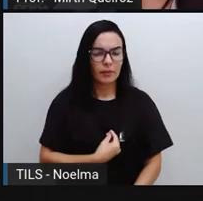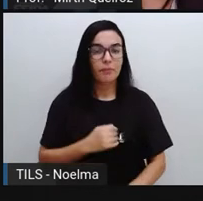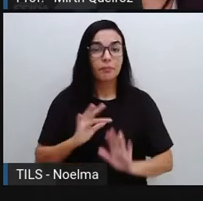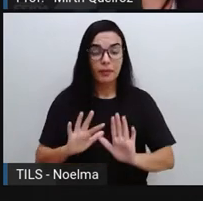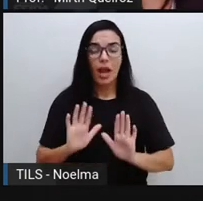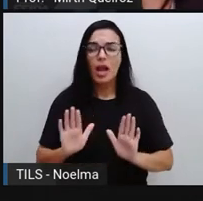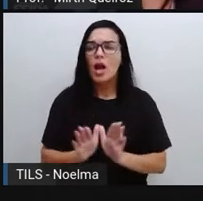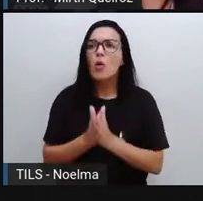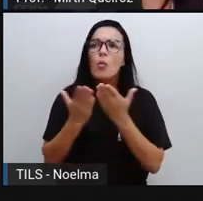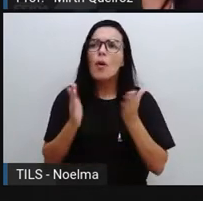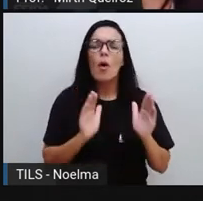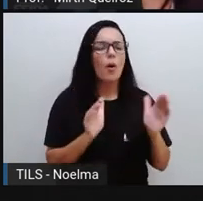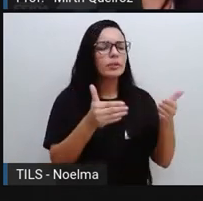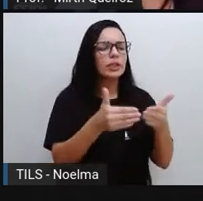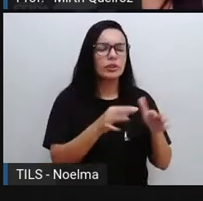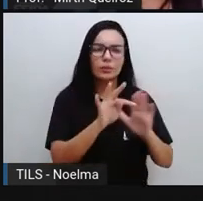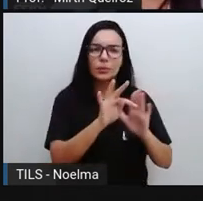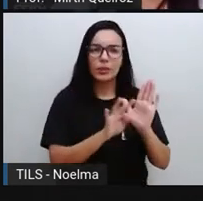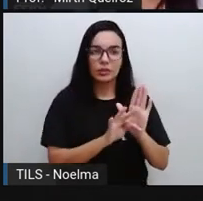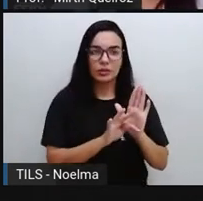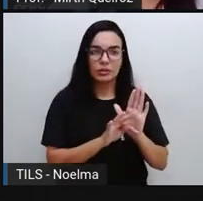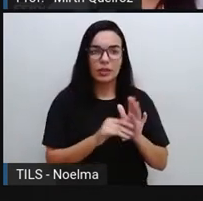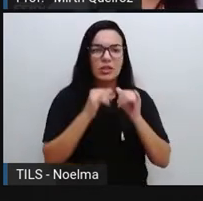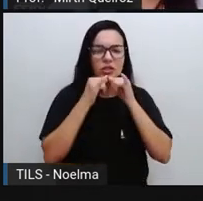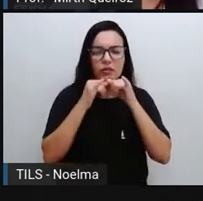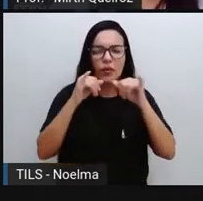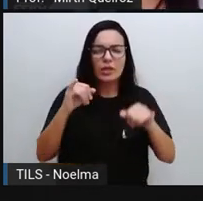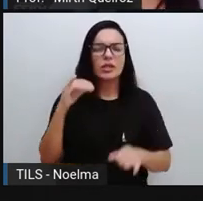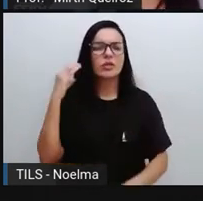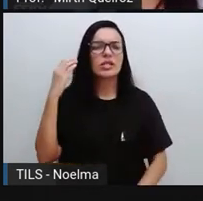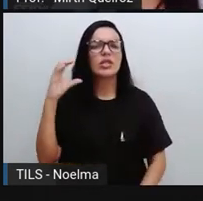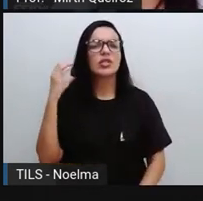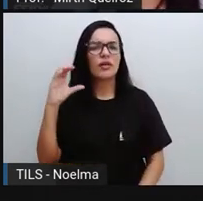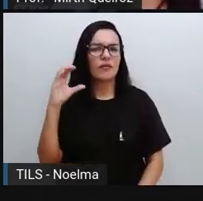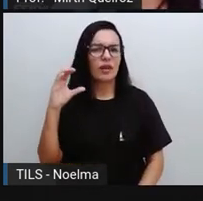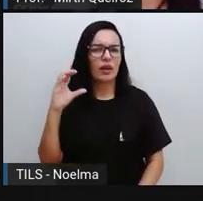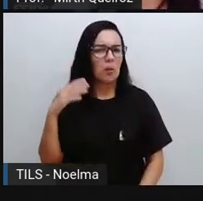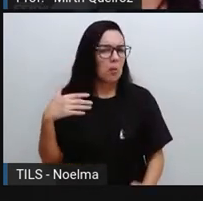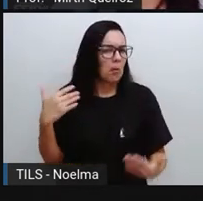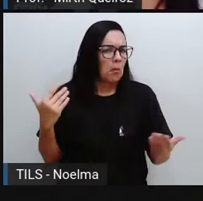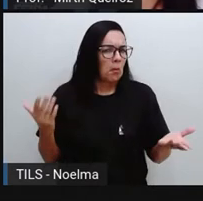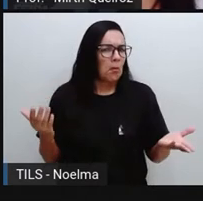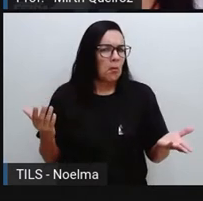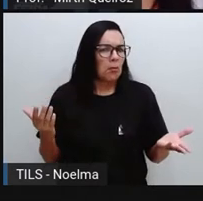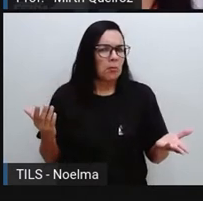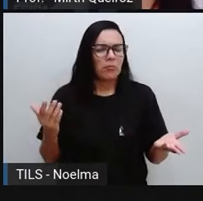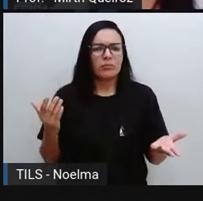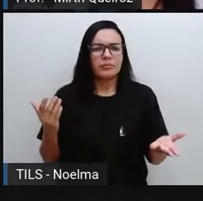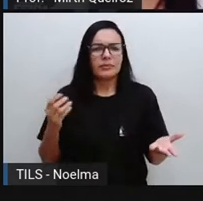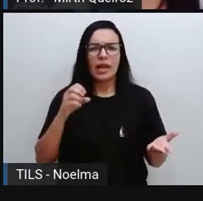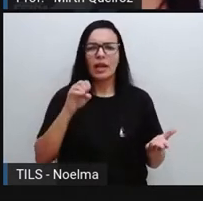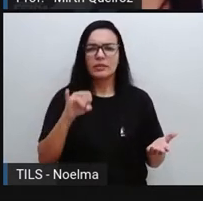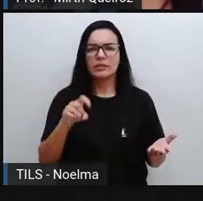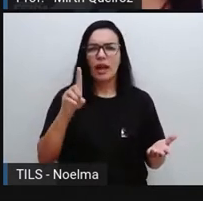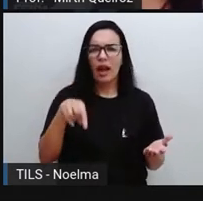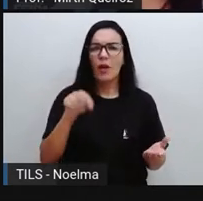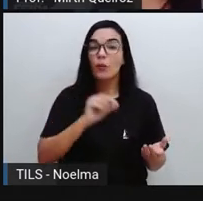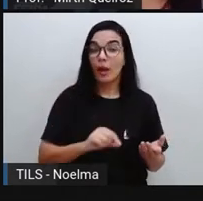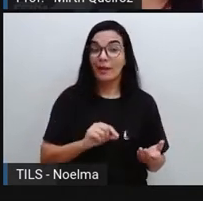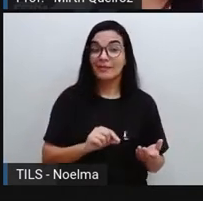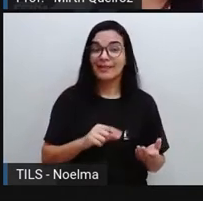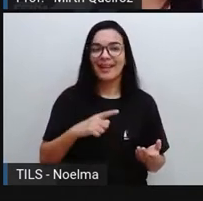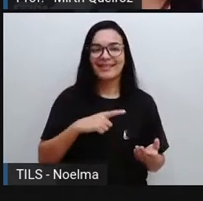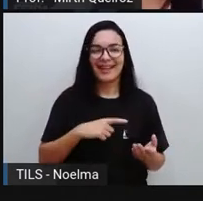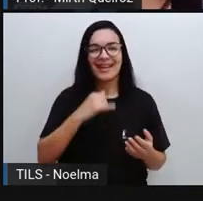objetivo desse texto? Divulgação científica. Se é de texto de divulgação científica, o objetivo é